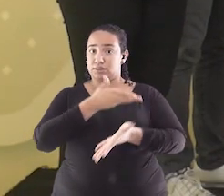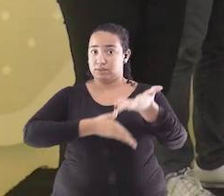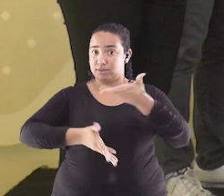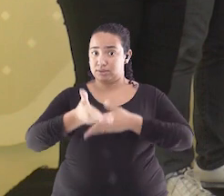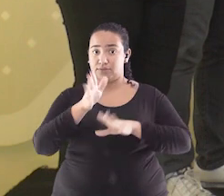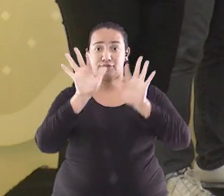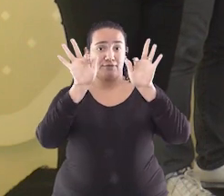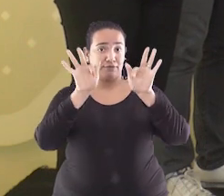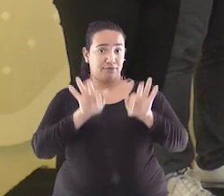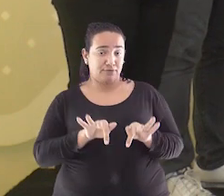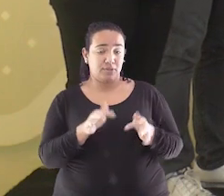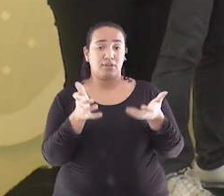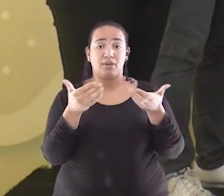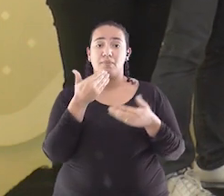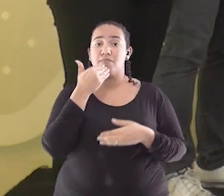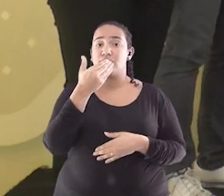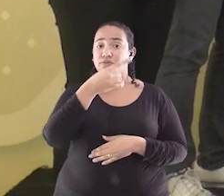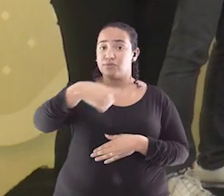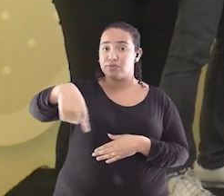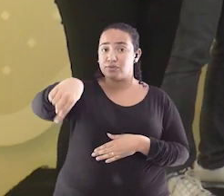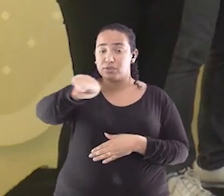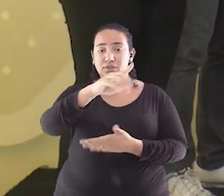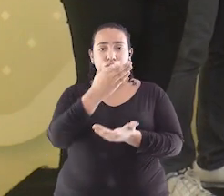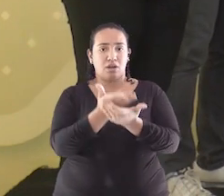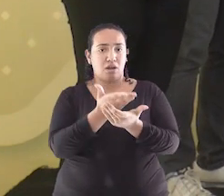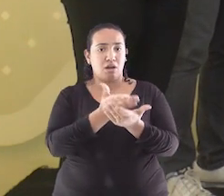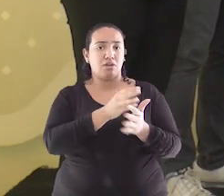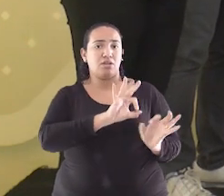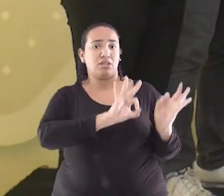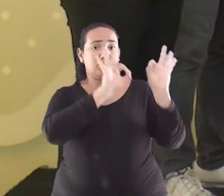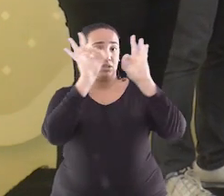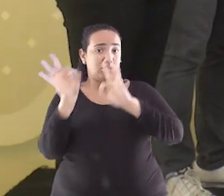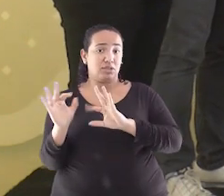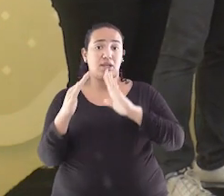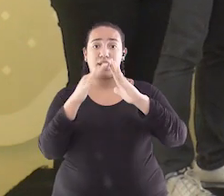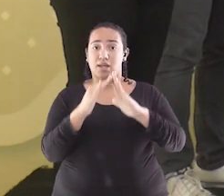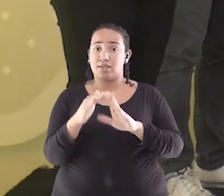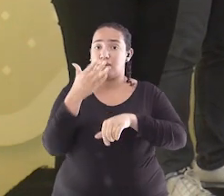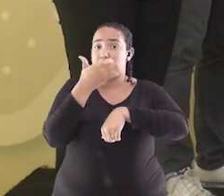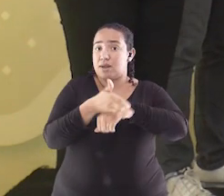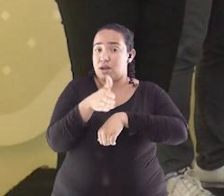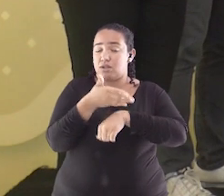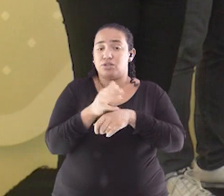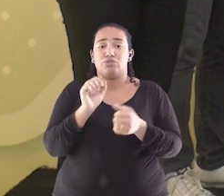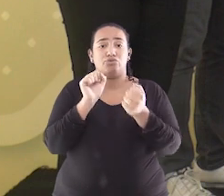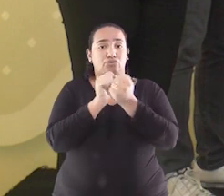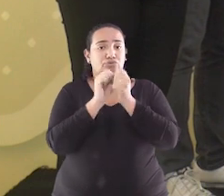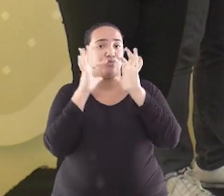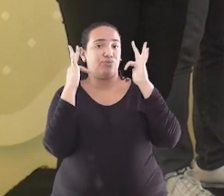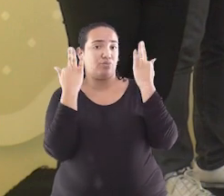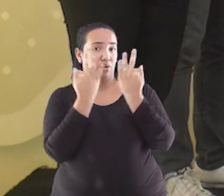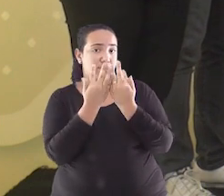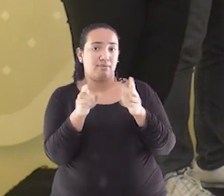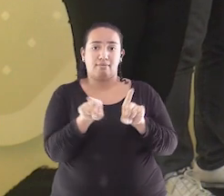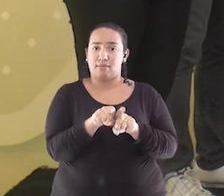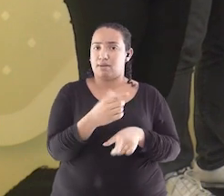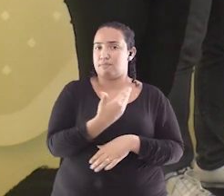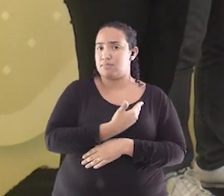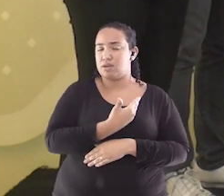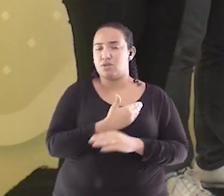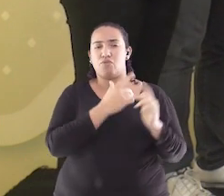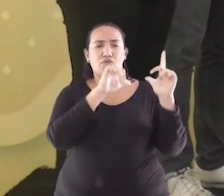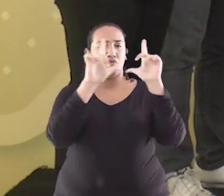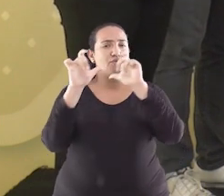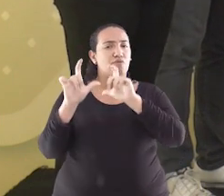convidar vocês que estão nos assistindo De praticarem esse jogo em casa, com a família ou com os amigos Tirem fotos ou façam